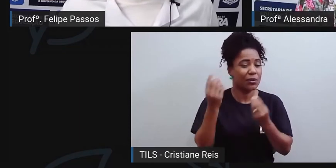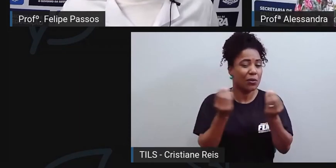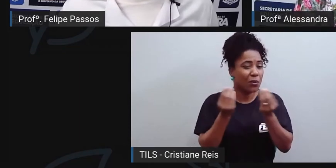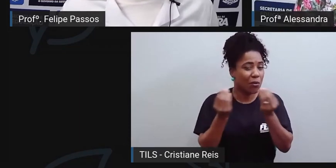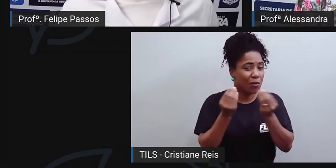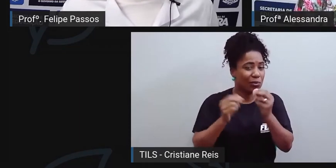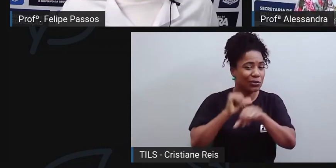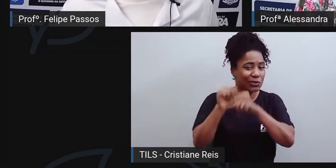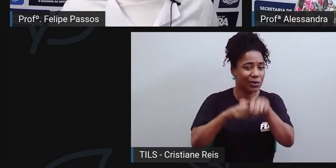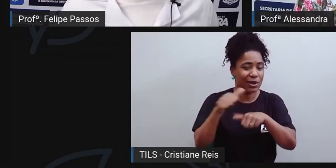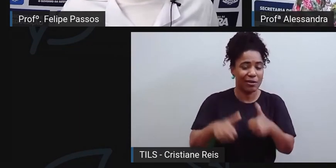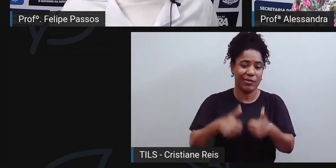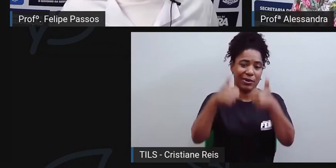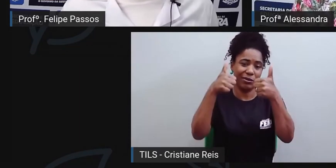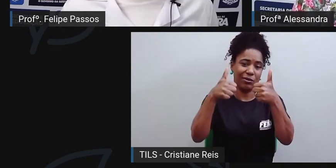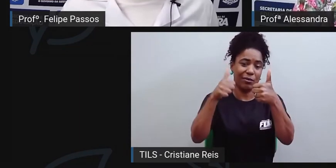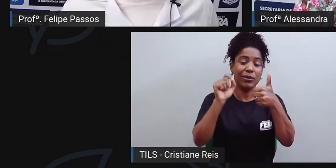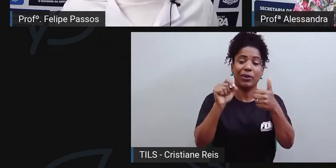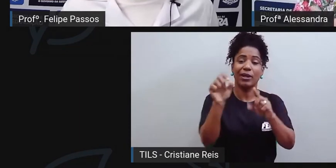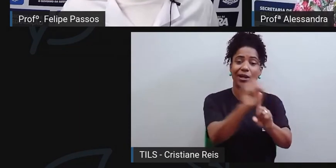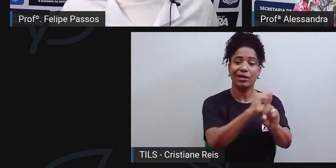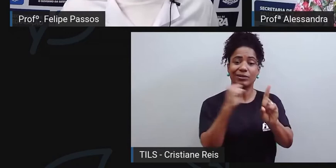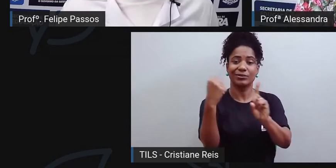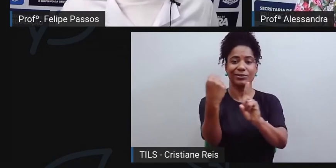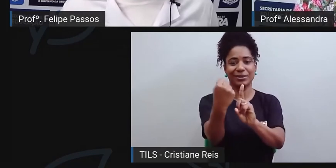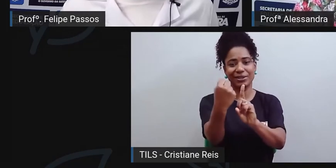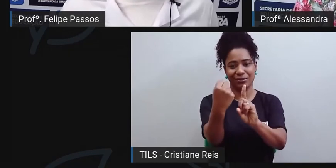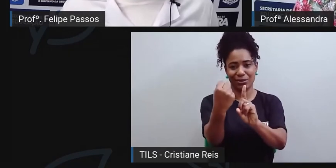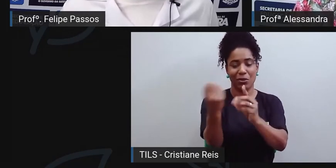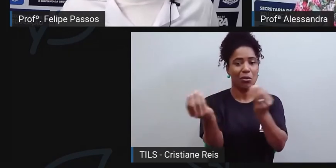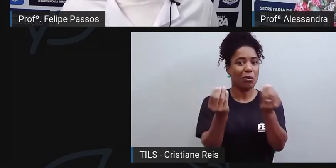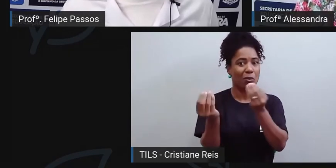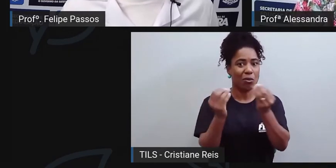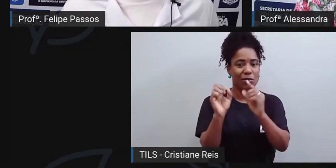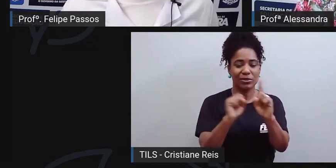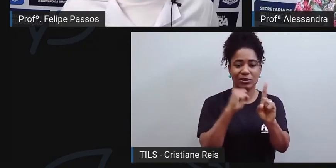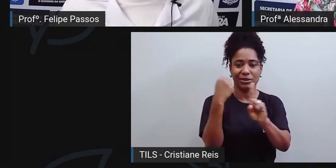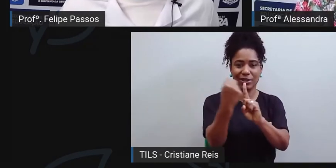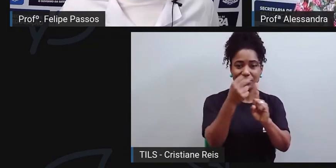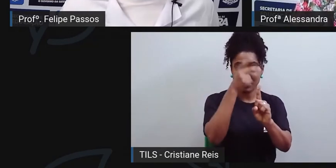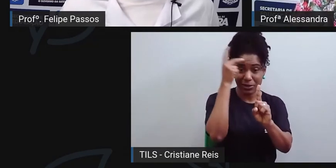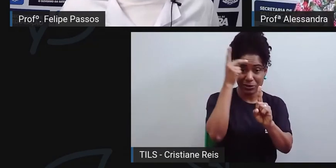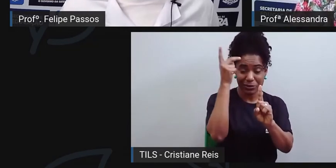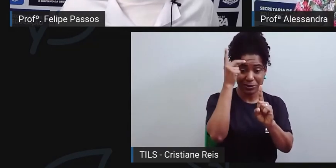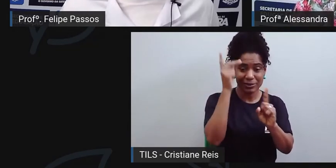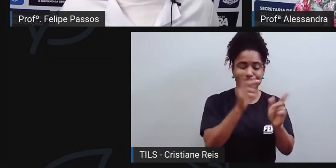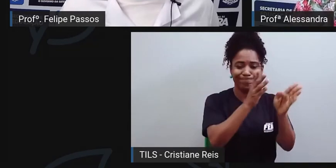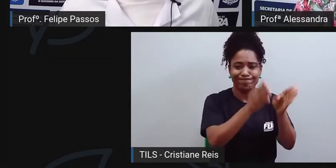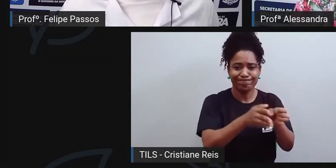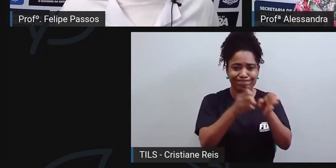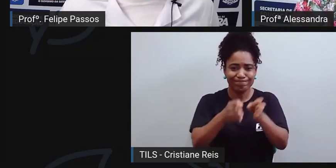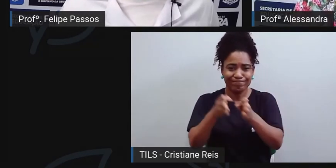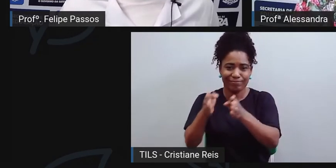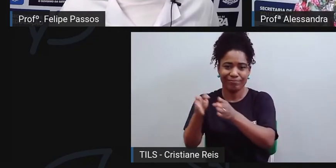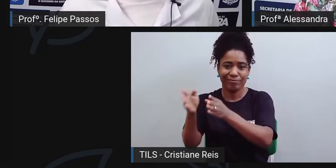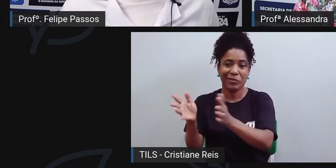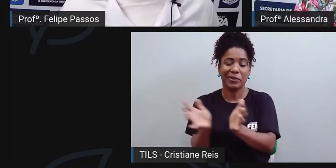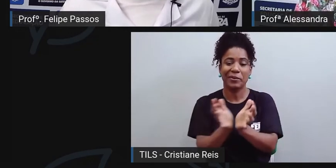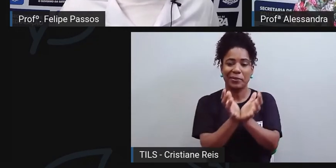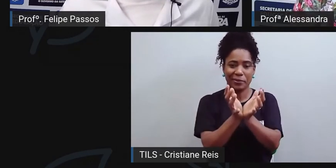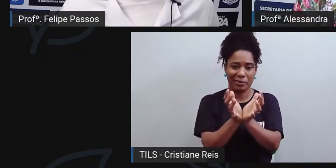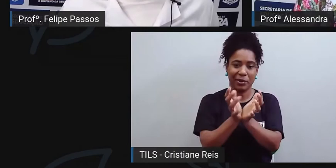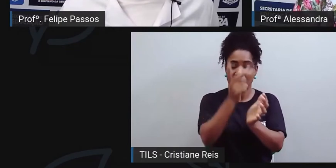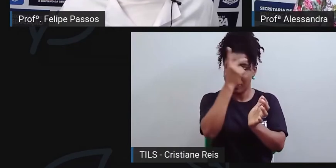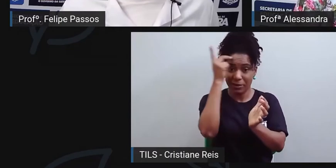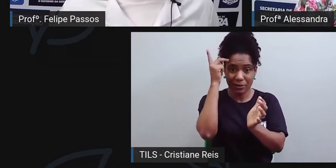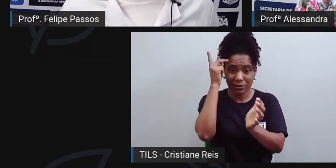na nossa estrutura social para que a gente tenha uma redução cada vez maior, né? Do número de crianças